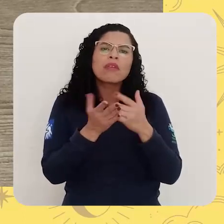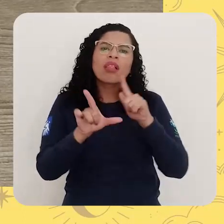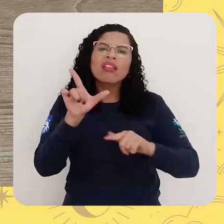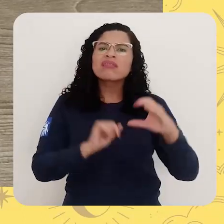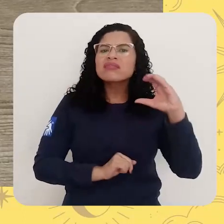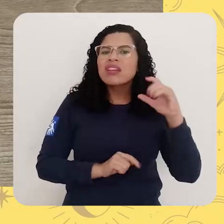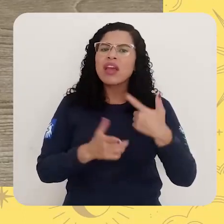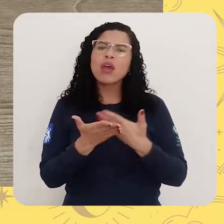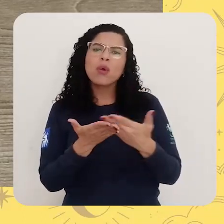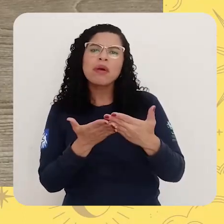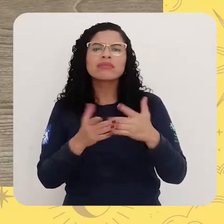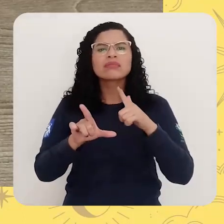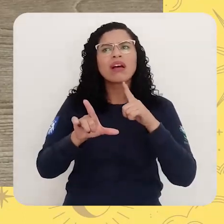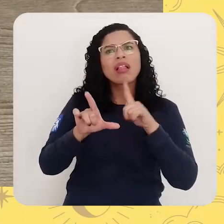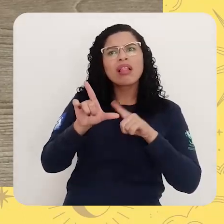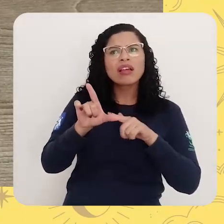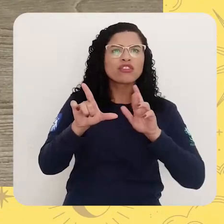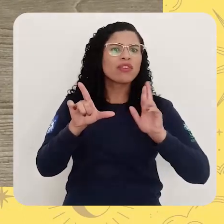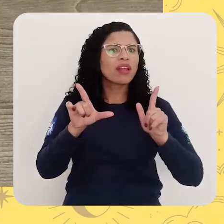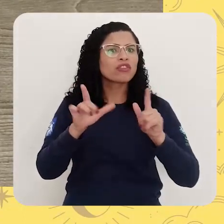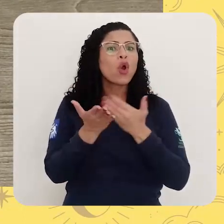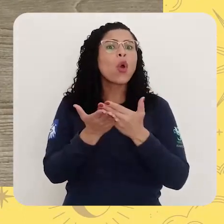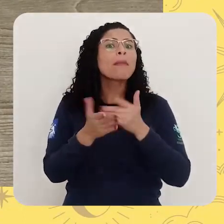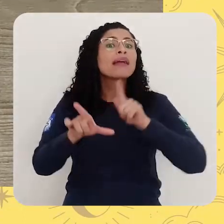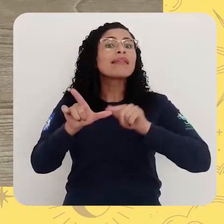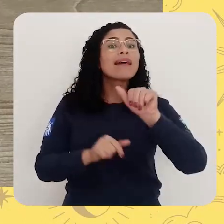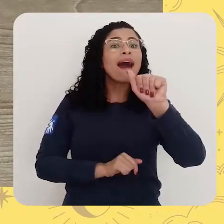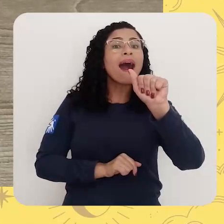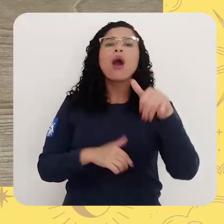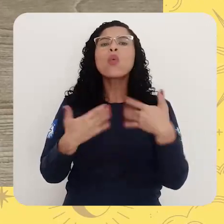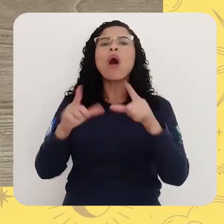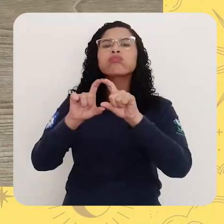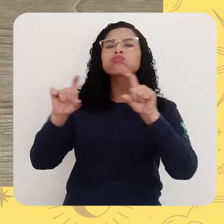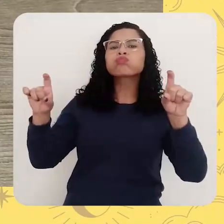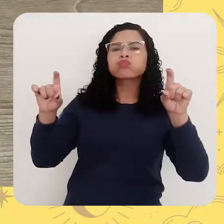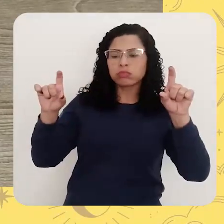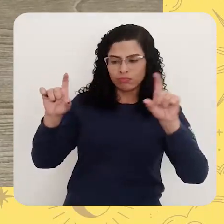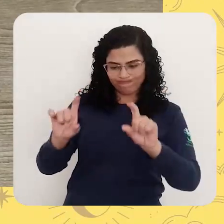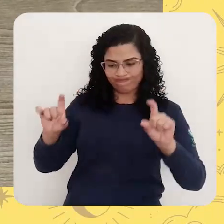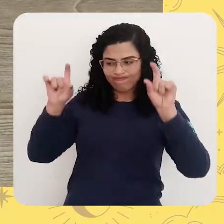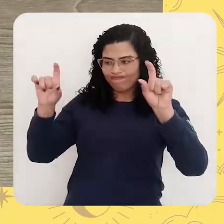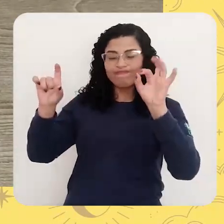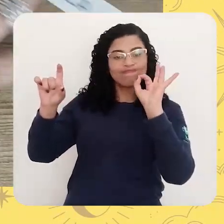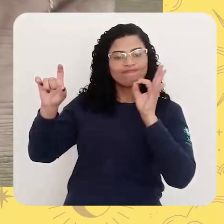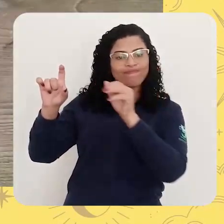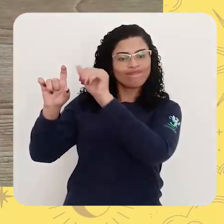Olha aqui, ó. A meia-noite. Hum, essa frase aqui. Vamos colocá-la?